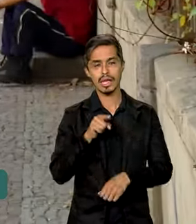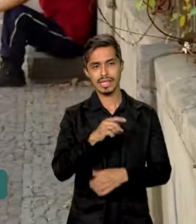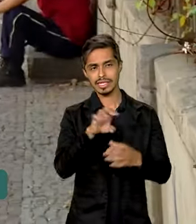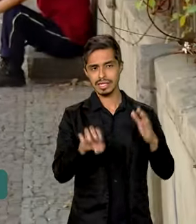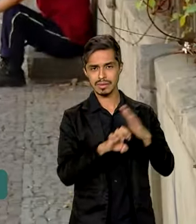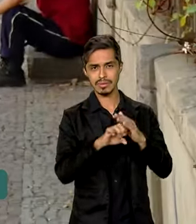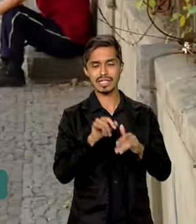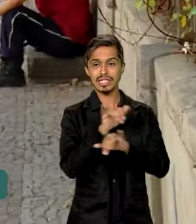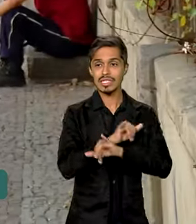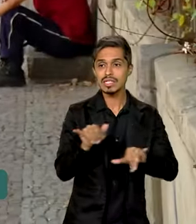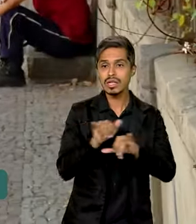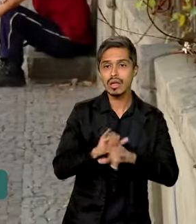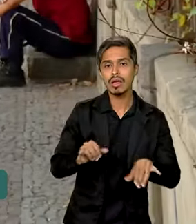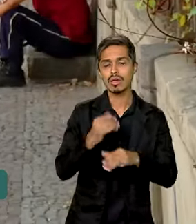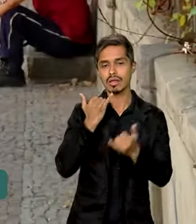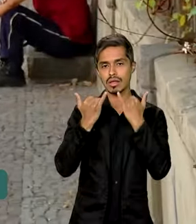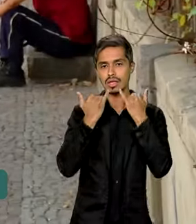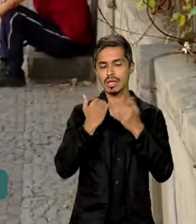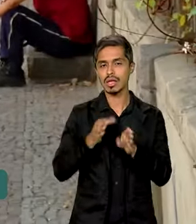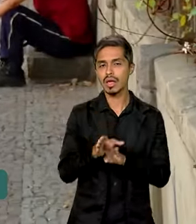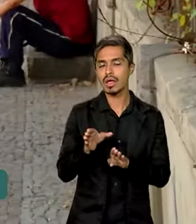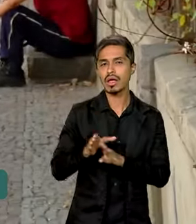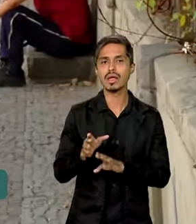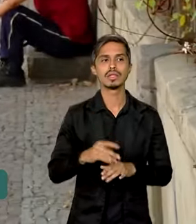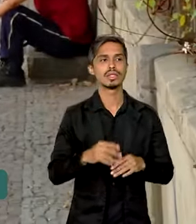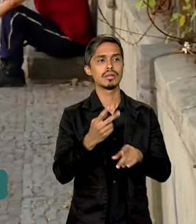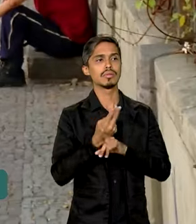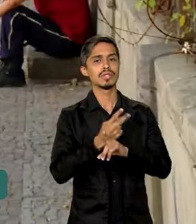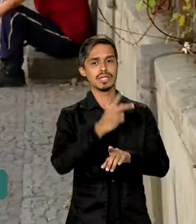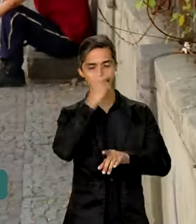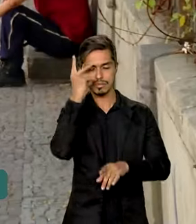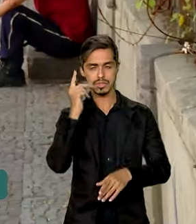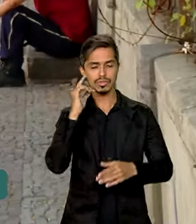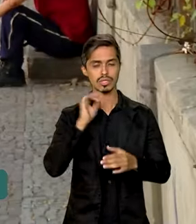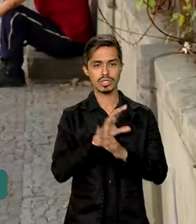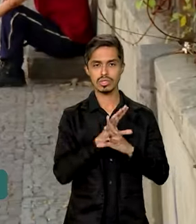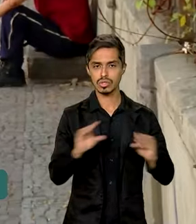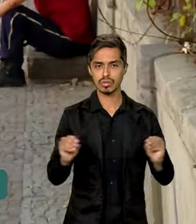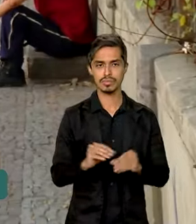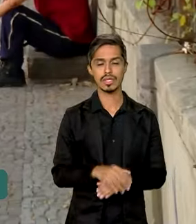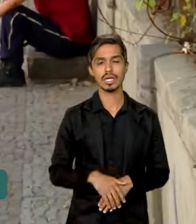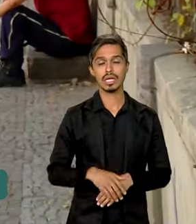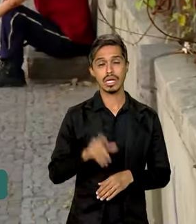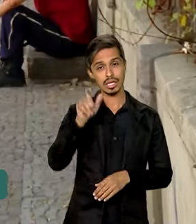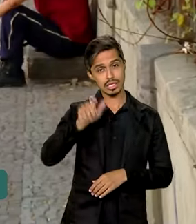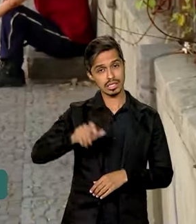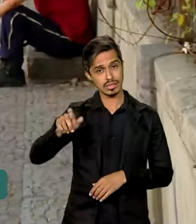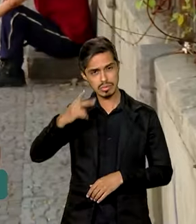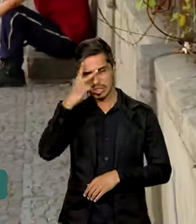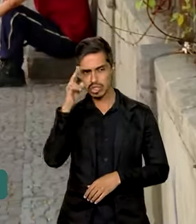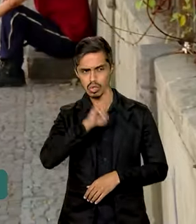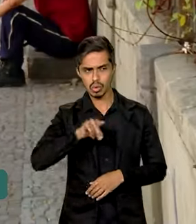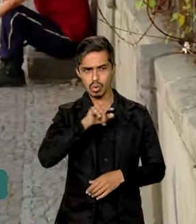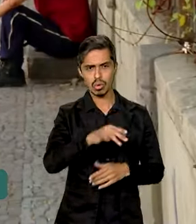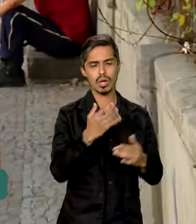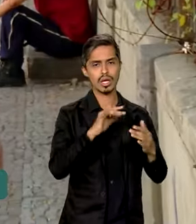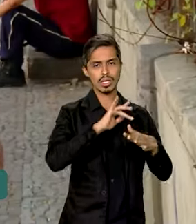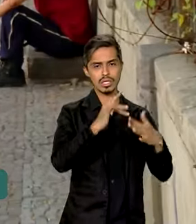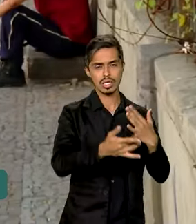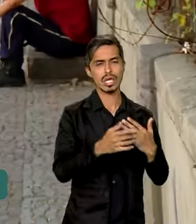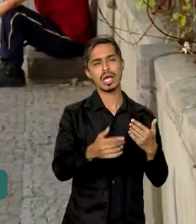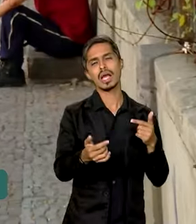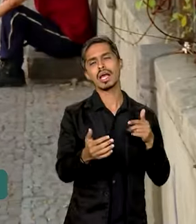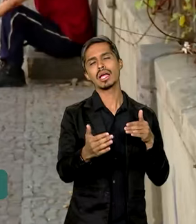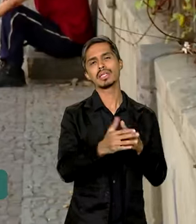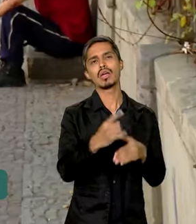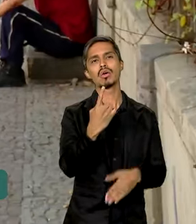divulgar informações que auxiliem na busca pela pessoa desaparecida. para os usuários da rede social, que estão num raio